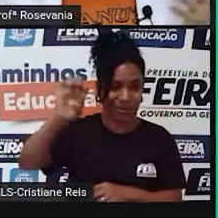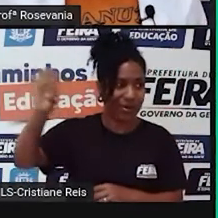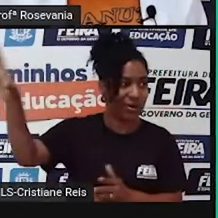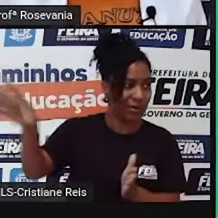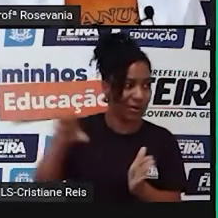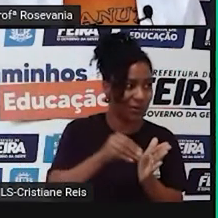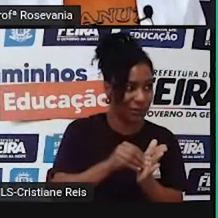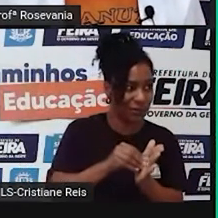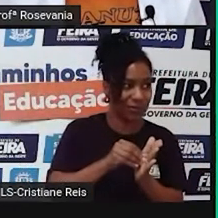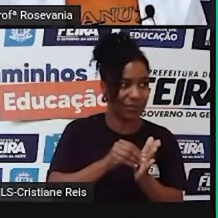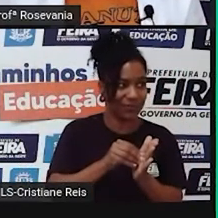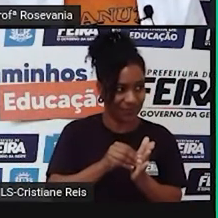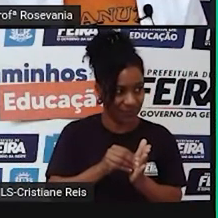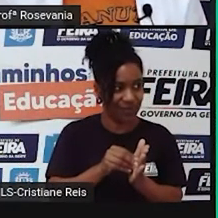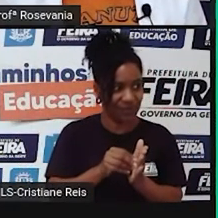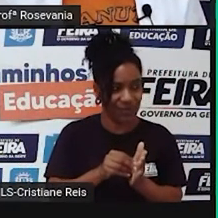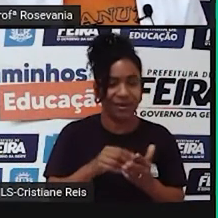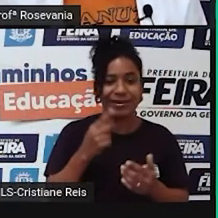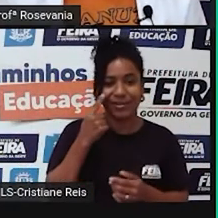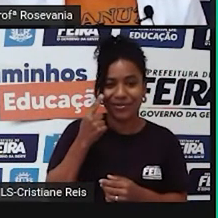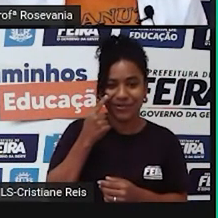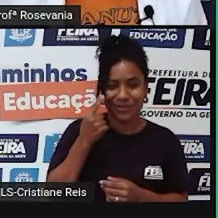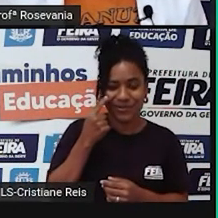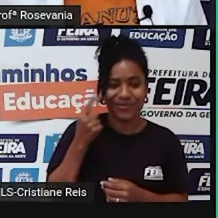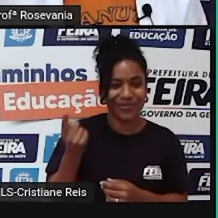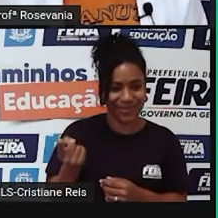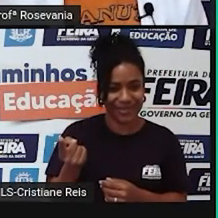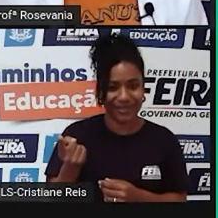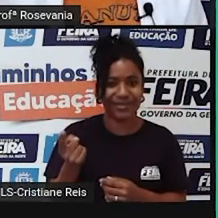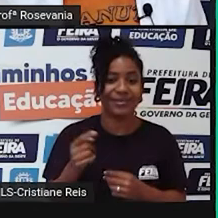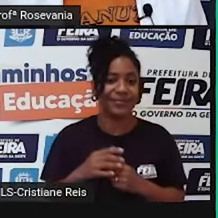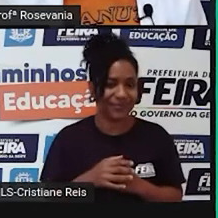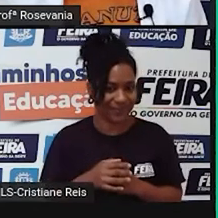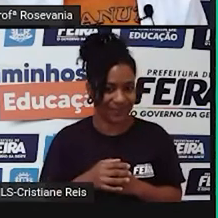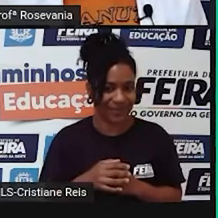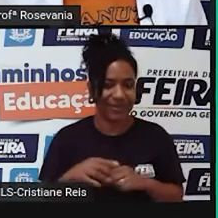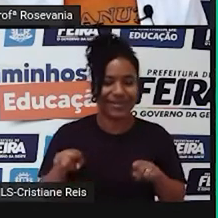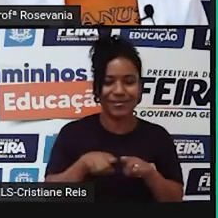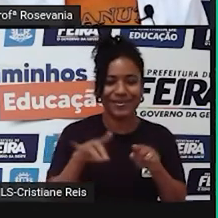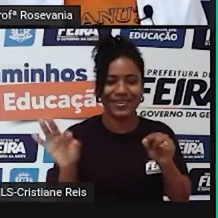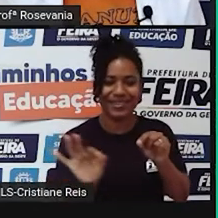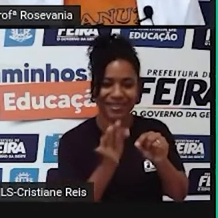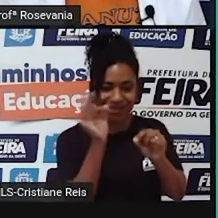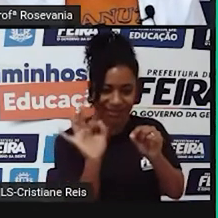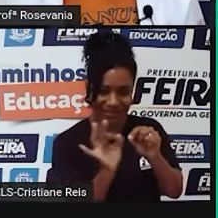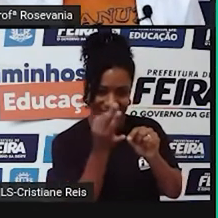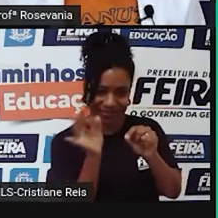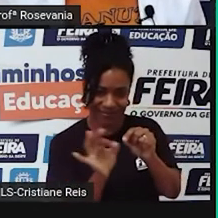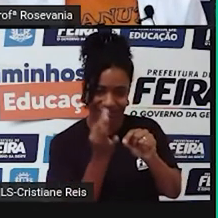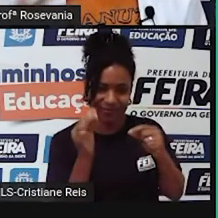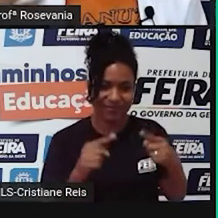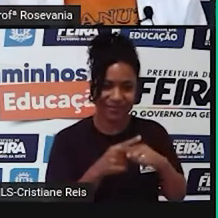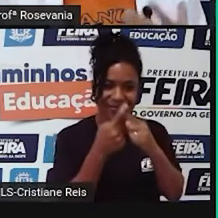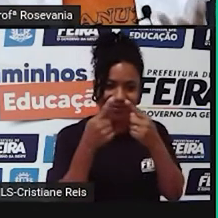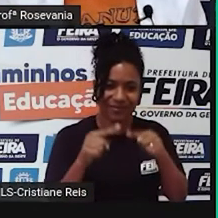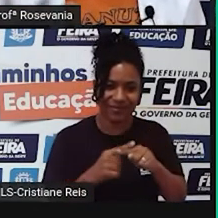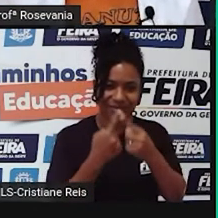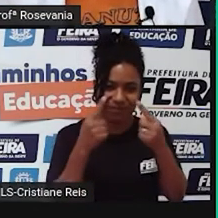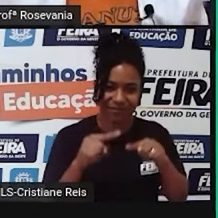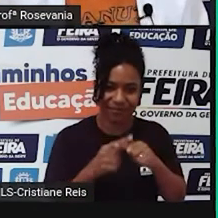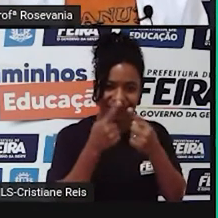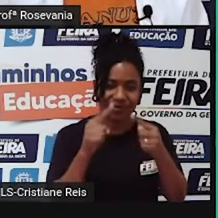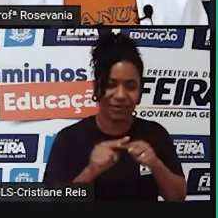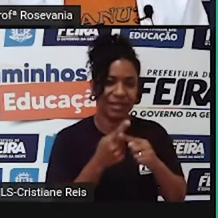carinha brasileira, né, para ele. O bordado, né, as mulheres